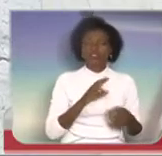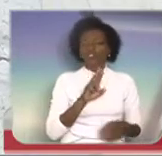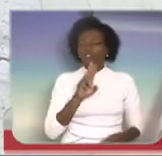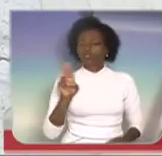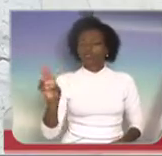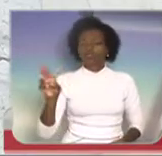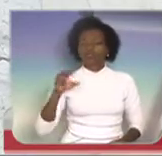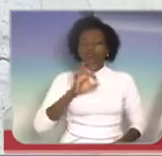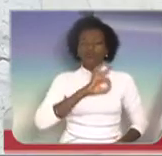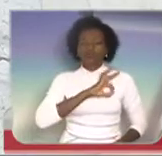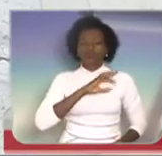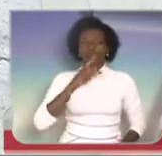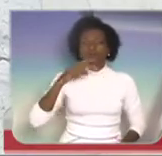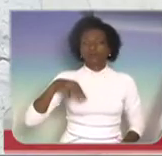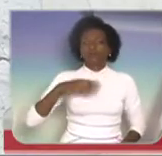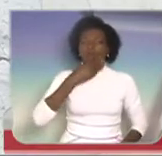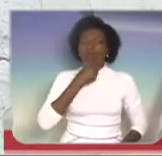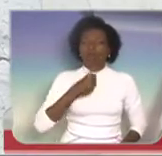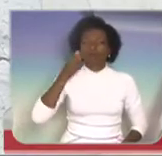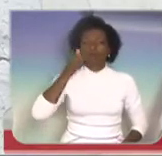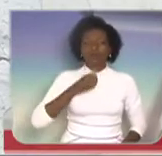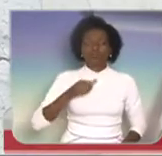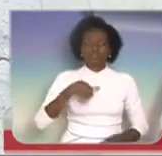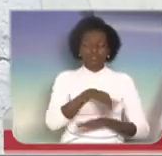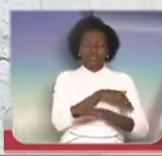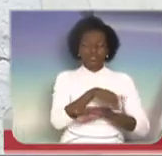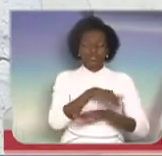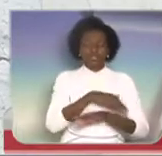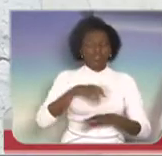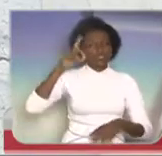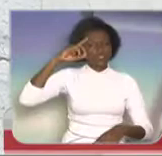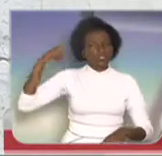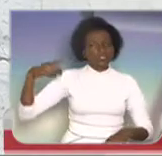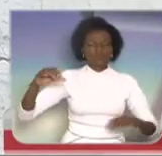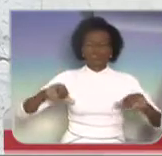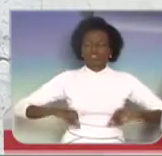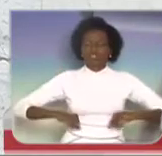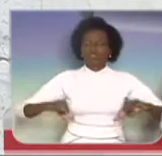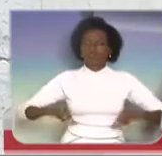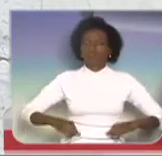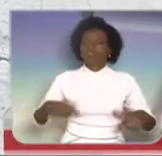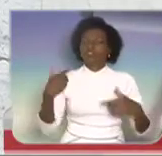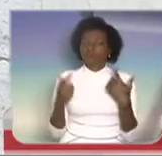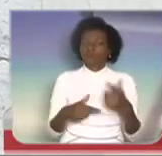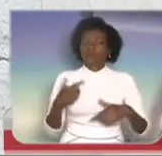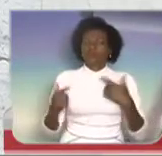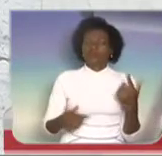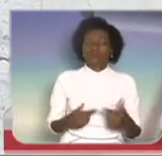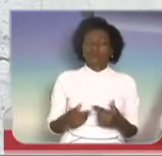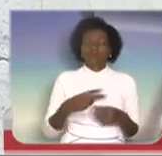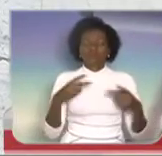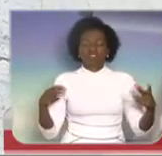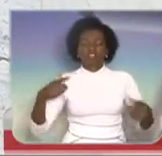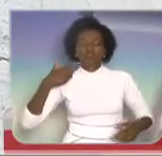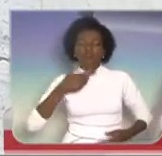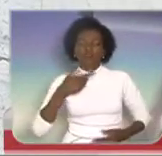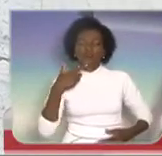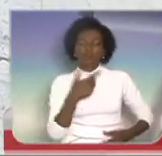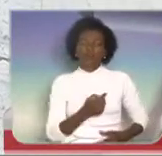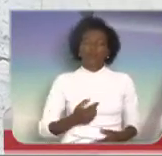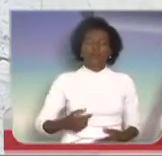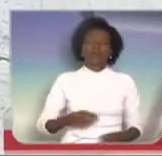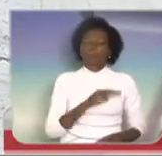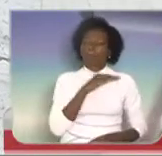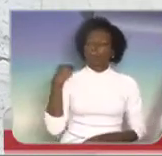O nosso homem, nossa mulher, está aí na rua e diariamente, se sacrificando diariamente, recebemos notícias de policiais que têm sido baleados, têm sido mortos